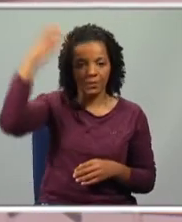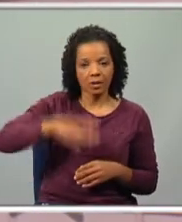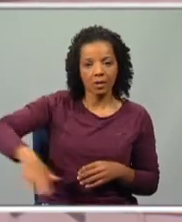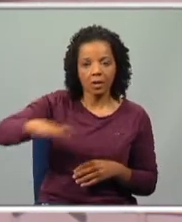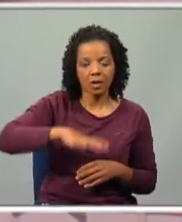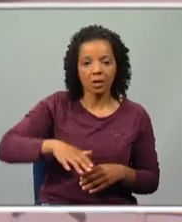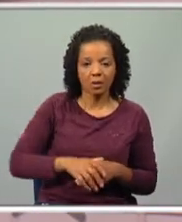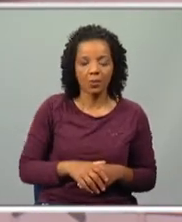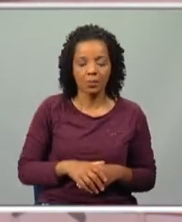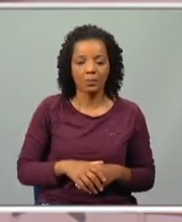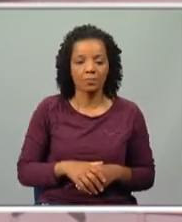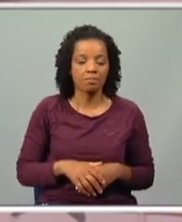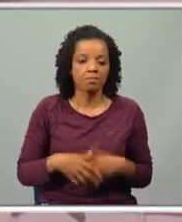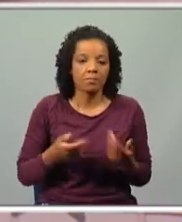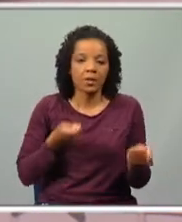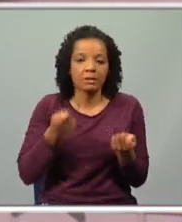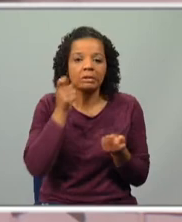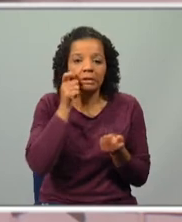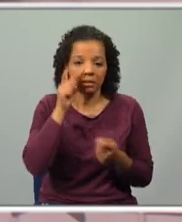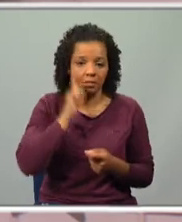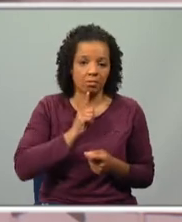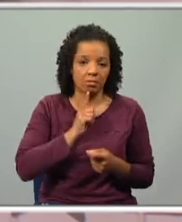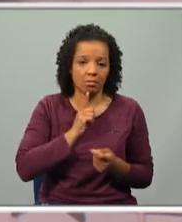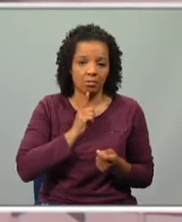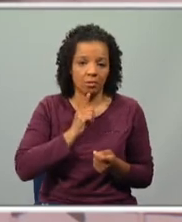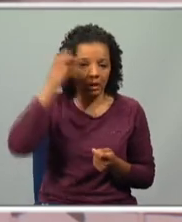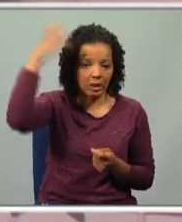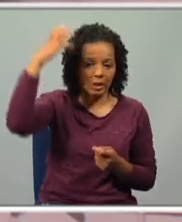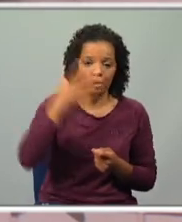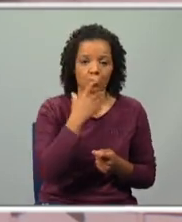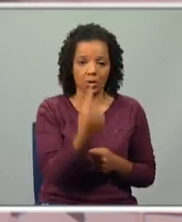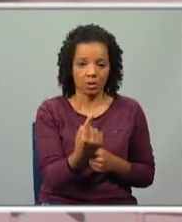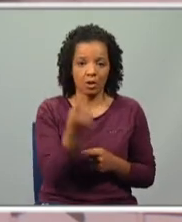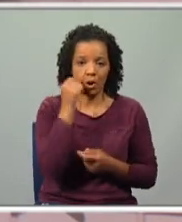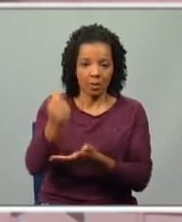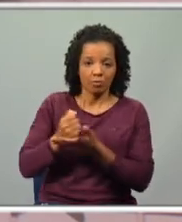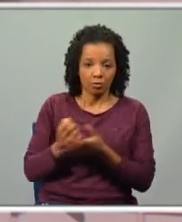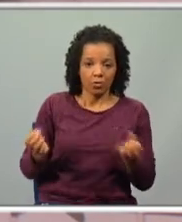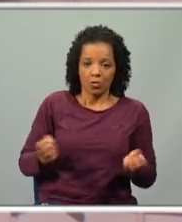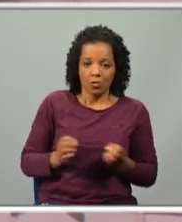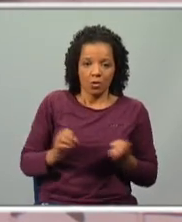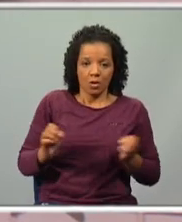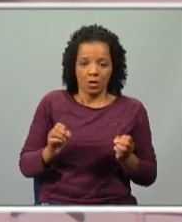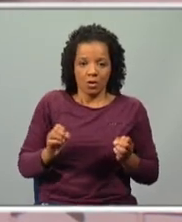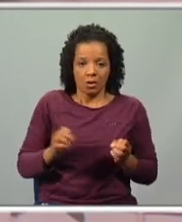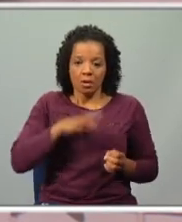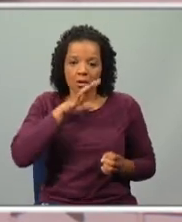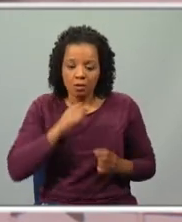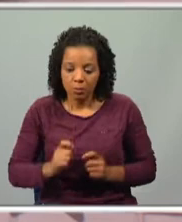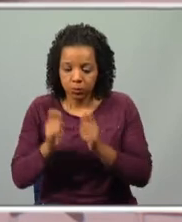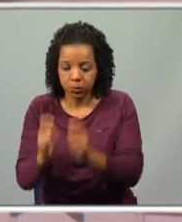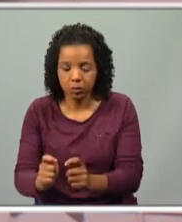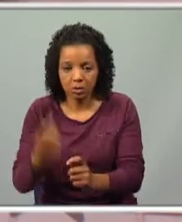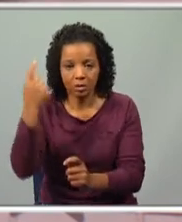que quem governa é uma rainha, sozinha, sem o apoio de um homem, e o herdeiro, aquele que